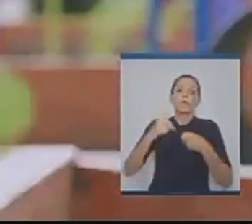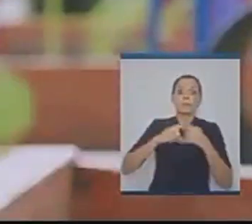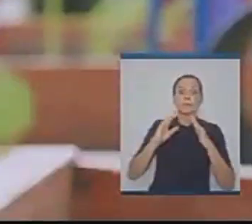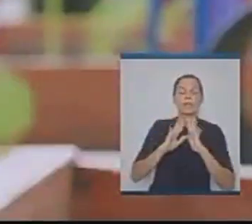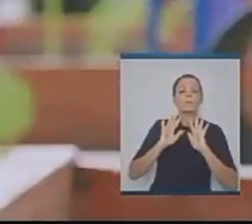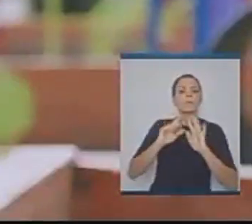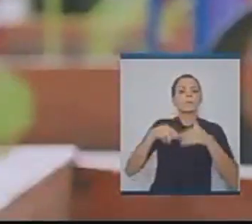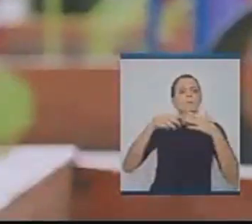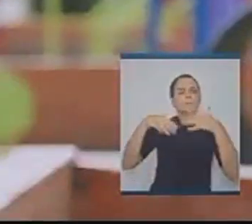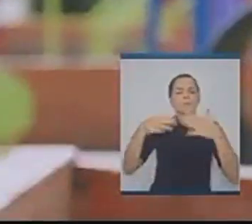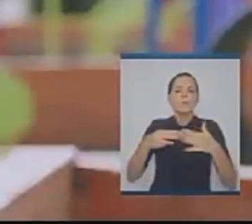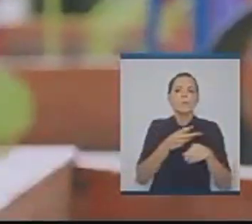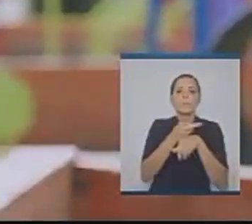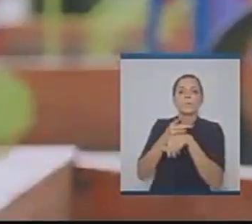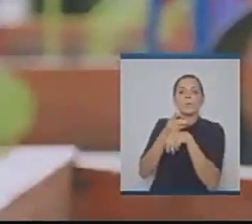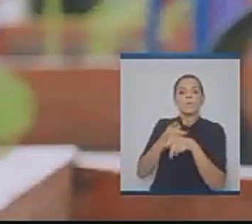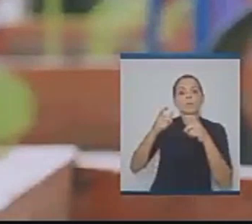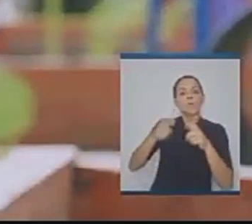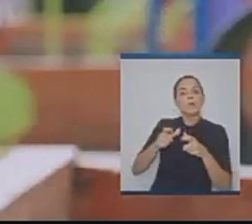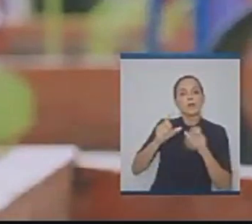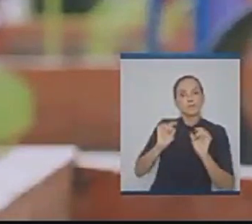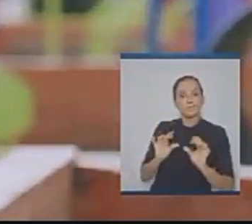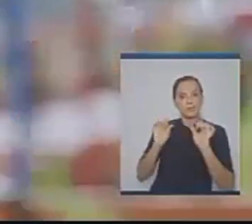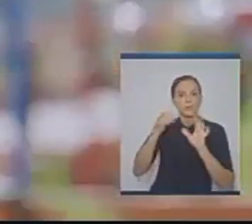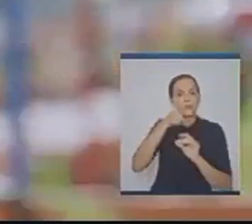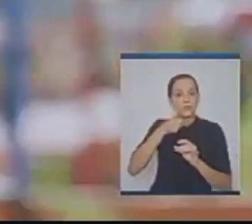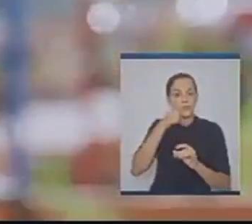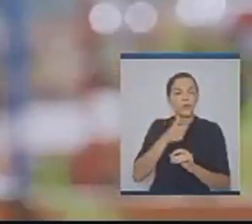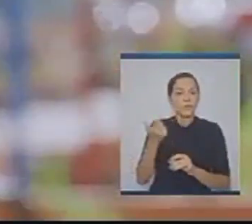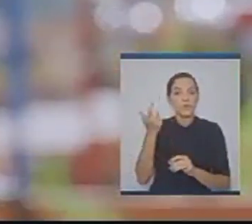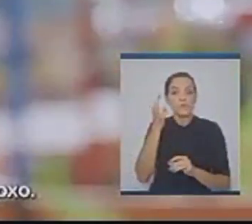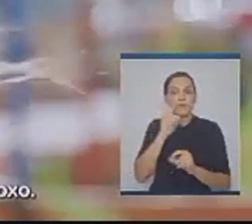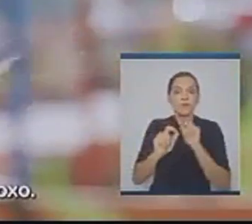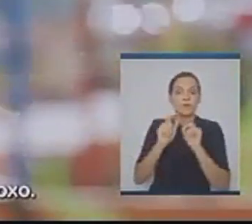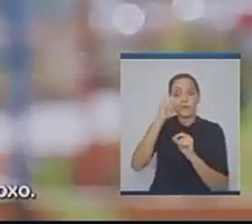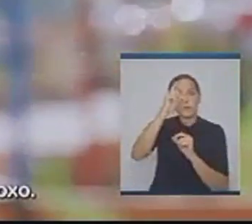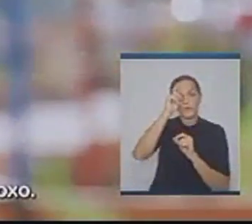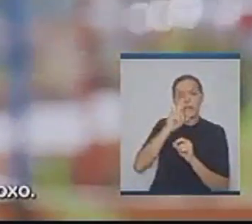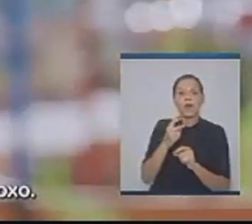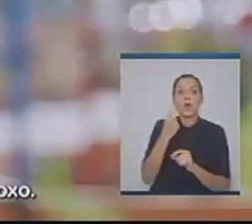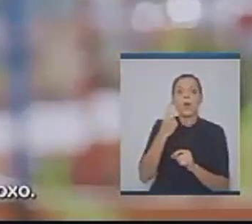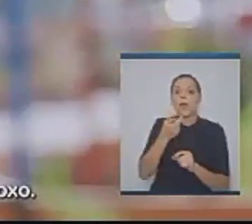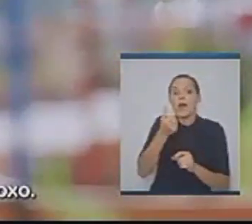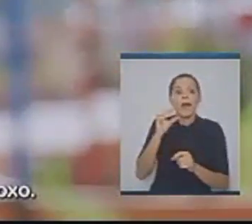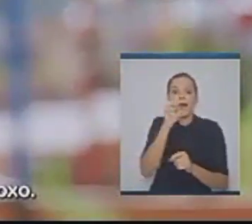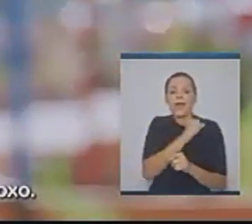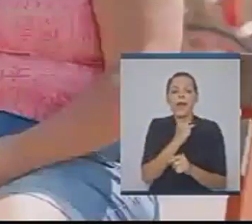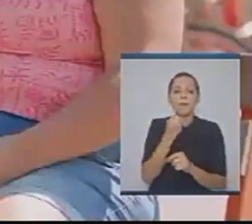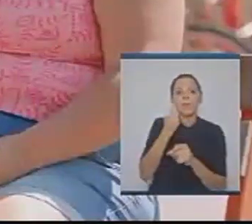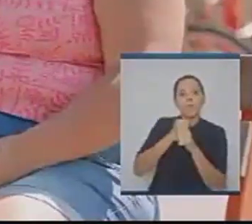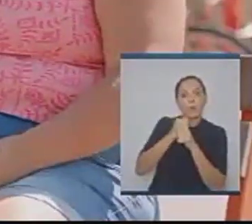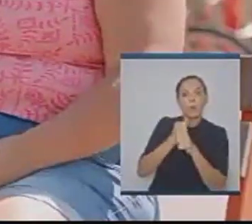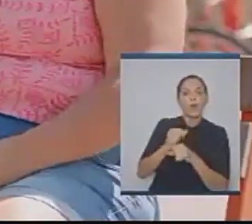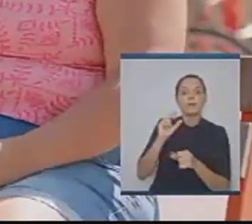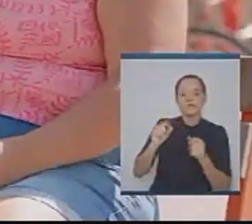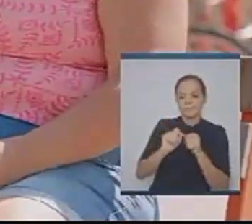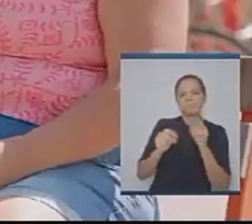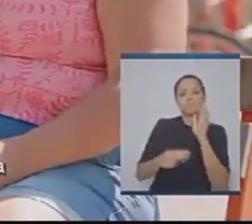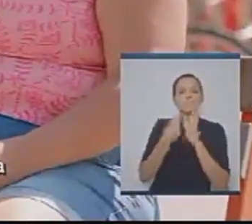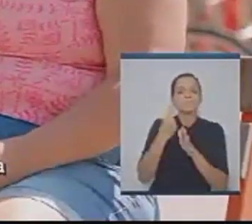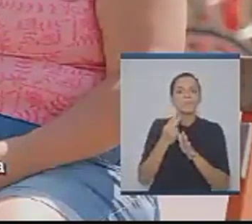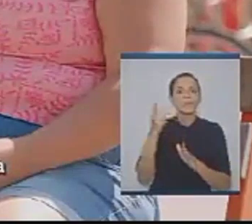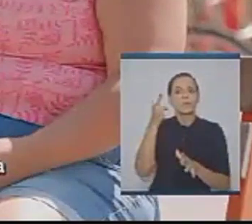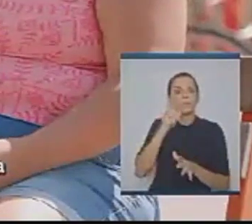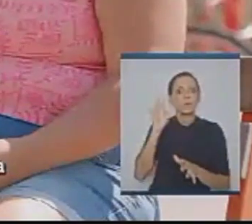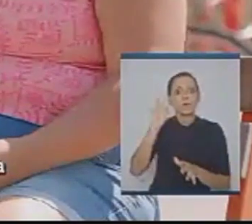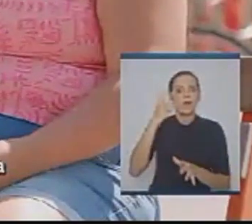de um ano eu operei, fiz a minha cirurgia. Descobri a solução ali do lado da minha casa, em Belforjo. Hoje tem o hospital da mulher lá